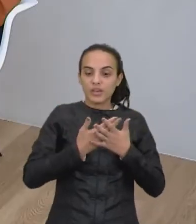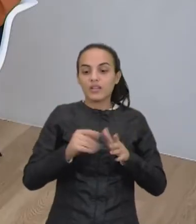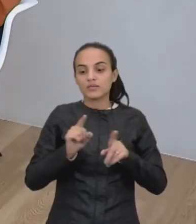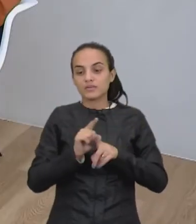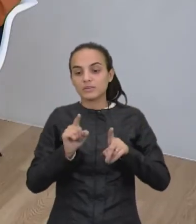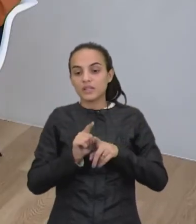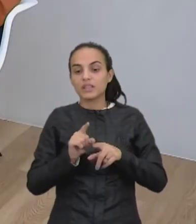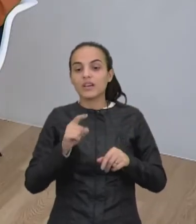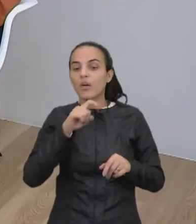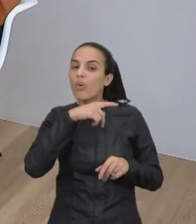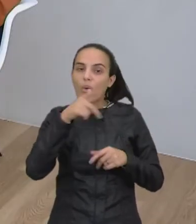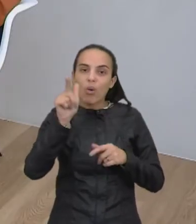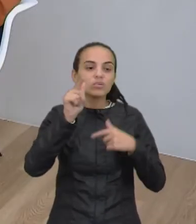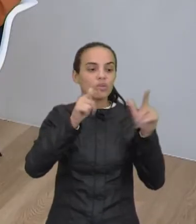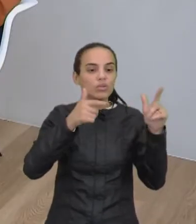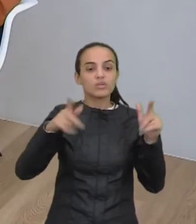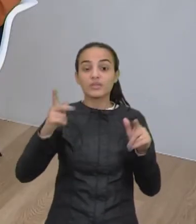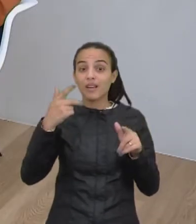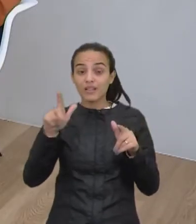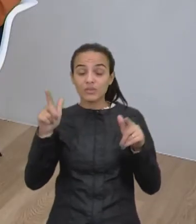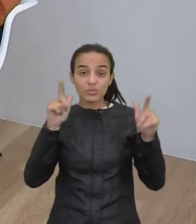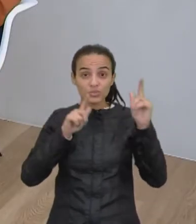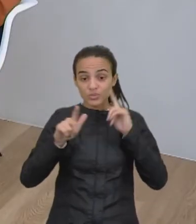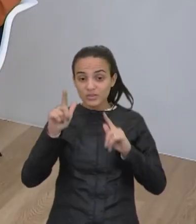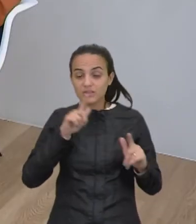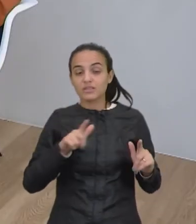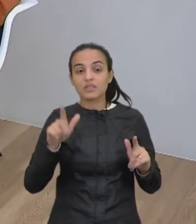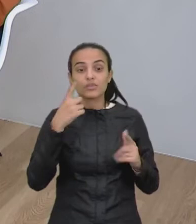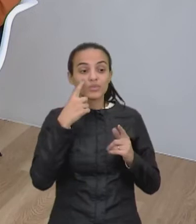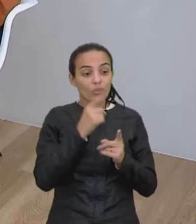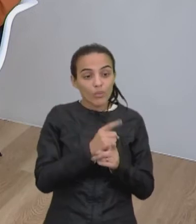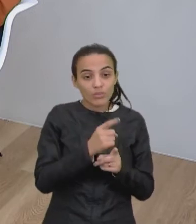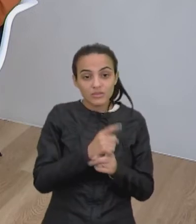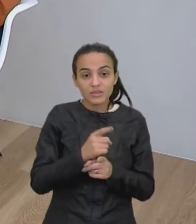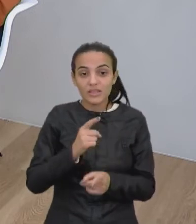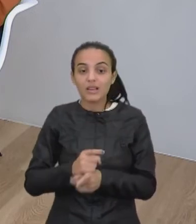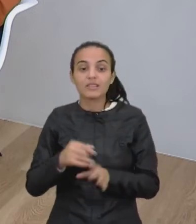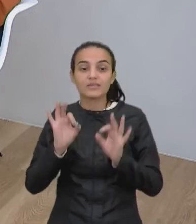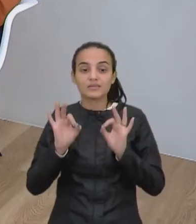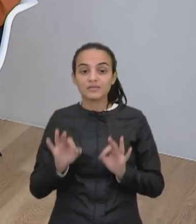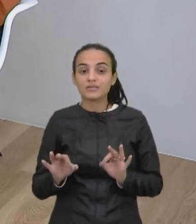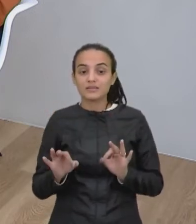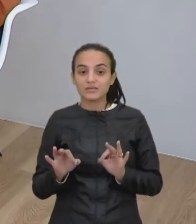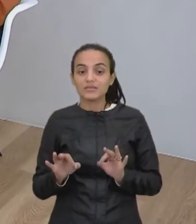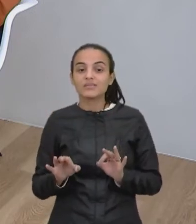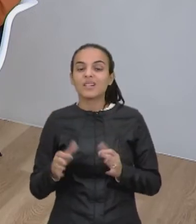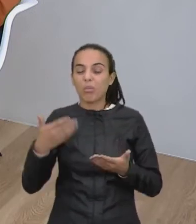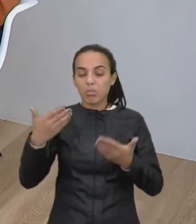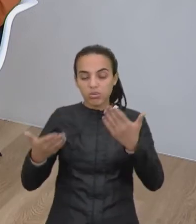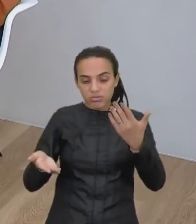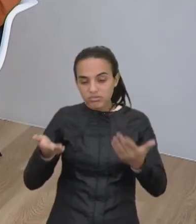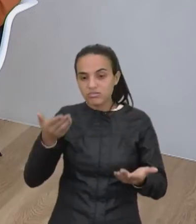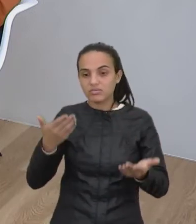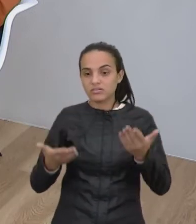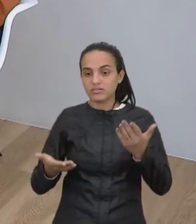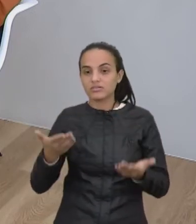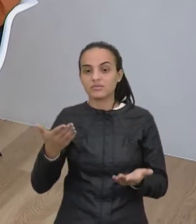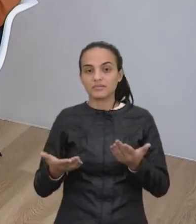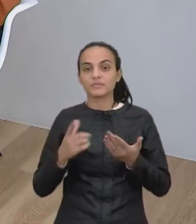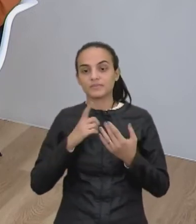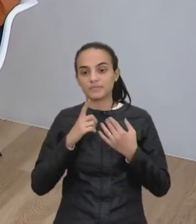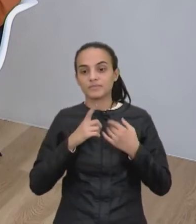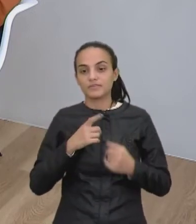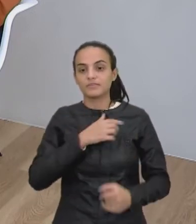crustáceos, né, e eles conseguiram determinar justamente essa desregulação, esse desbalance,